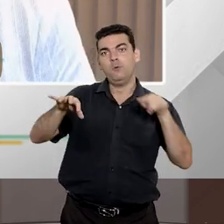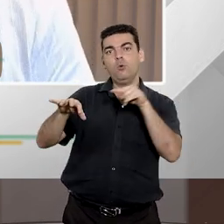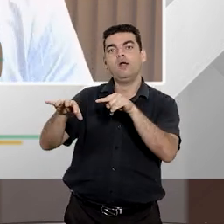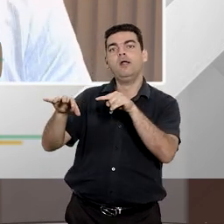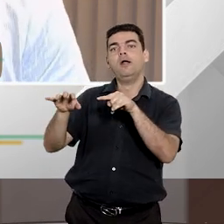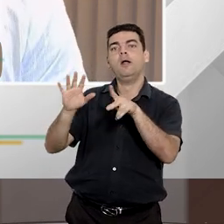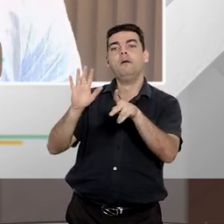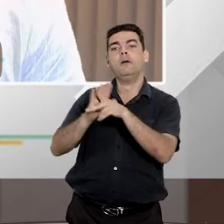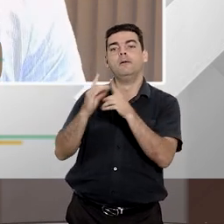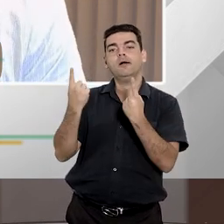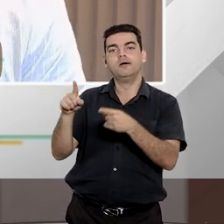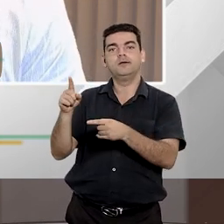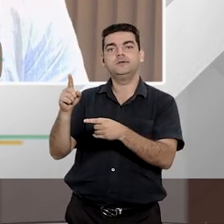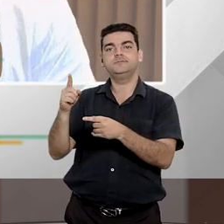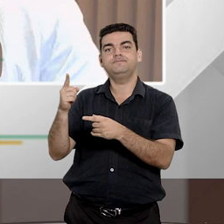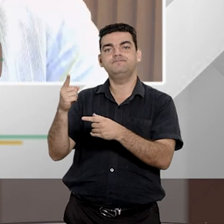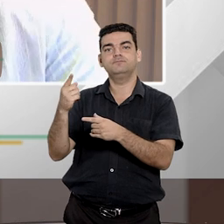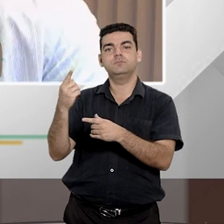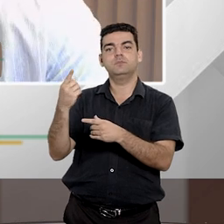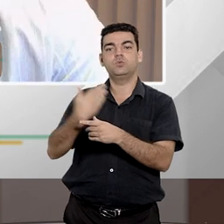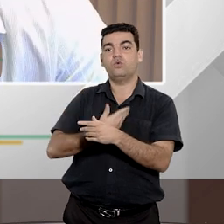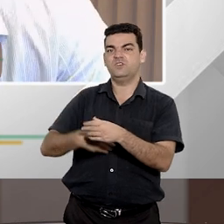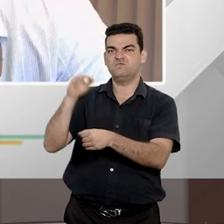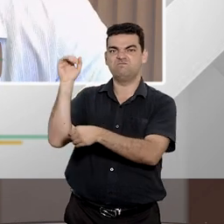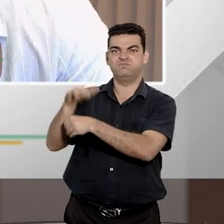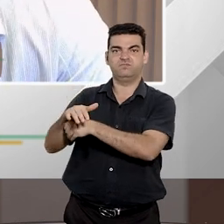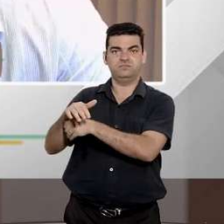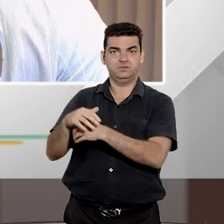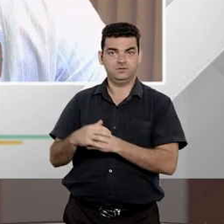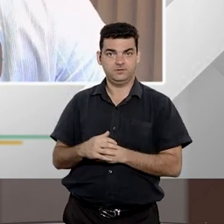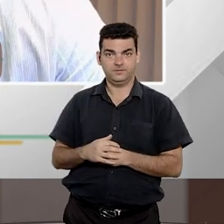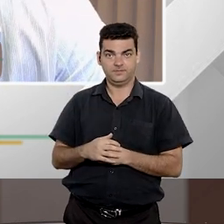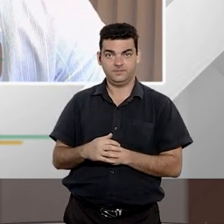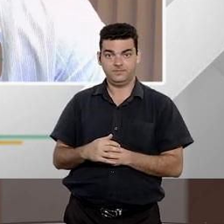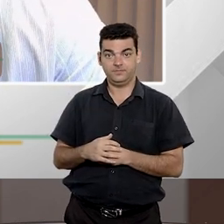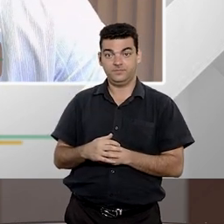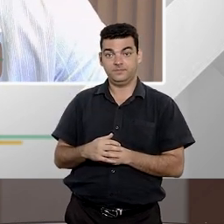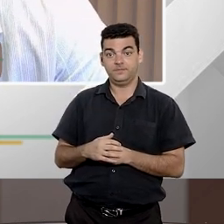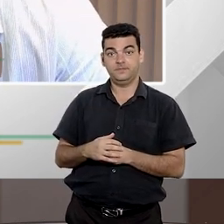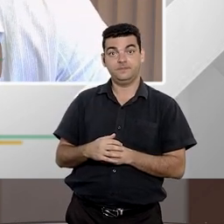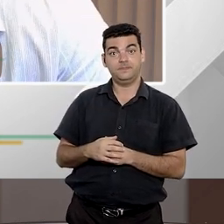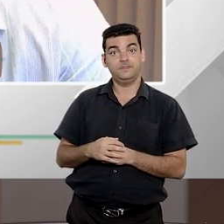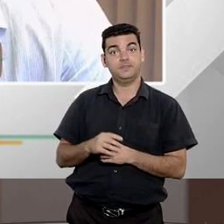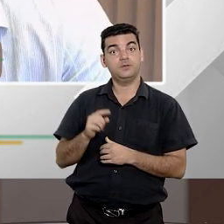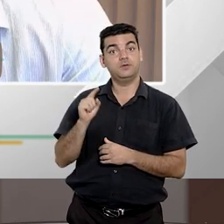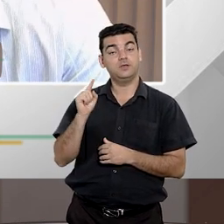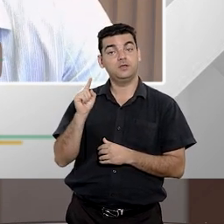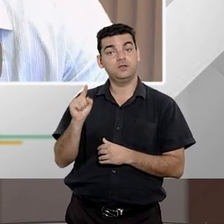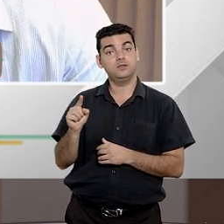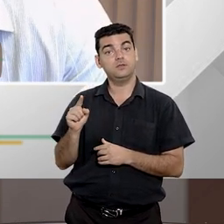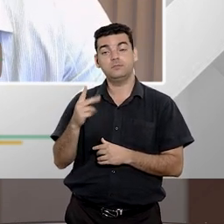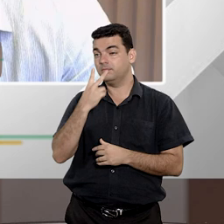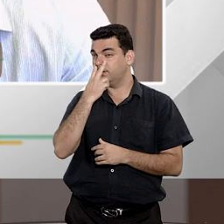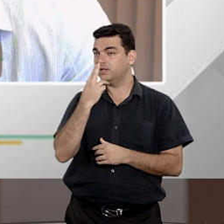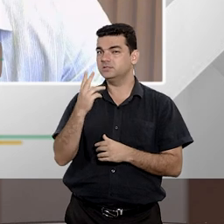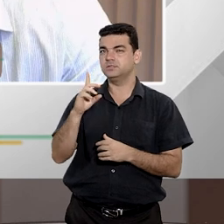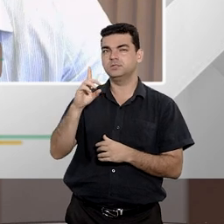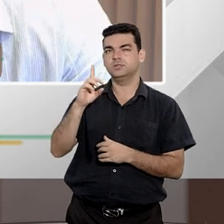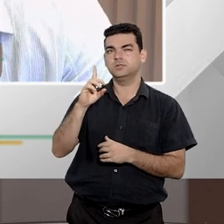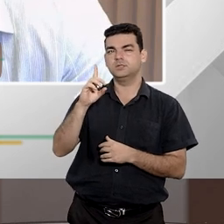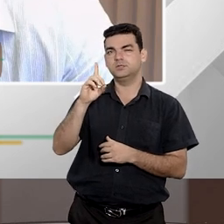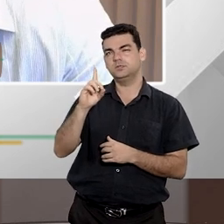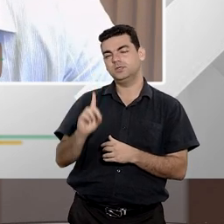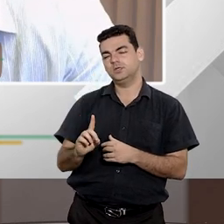ação por ato de improbidade. A ação civil pública ela está muito mais ligada a direitos,